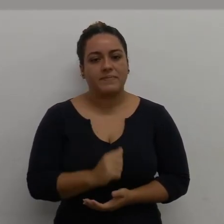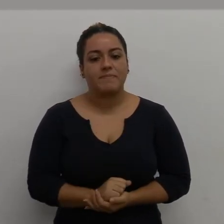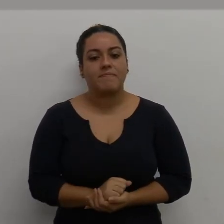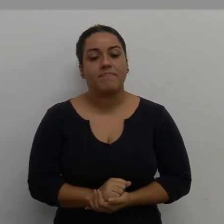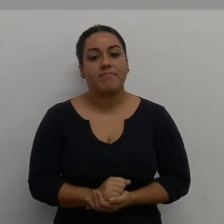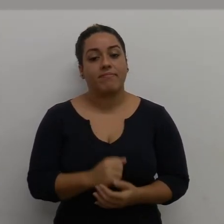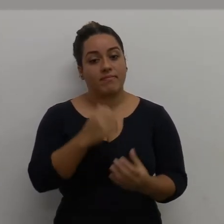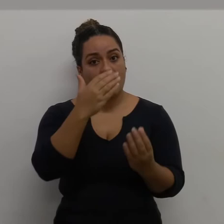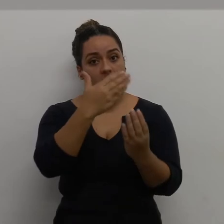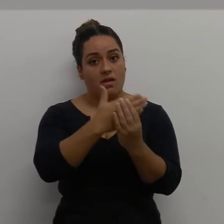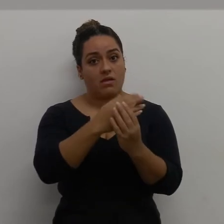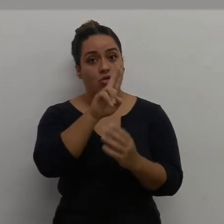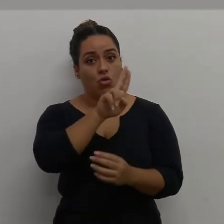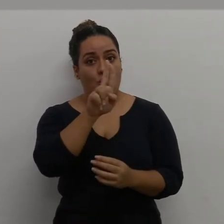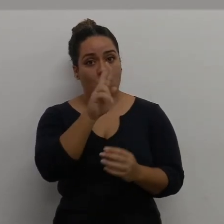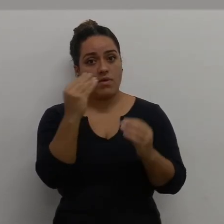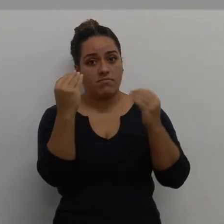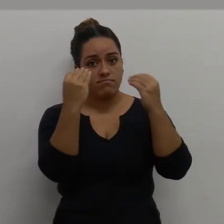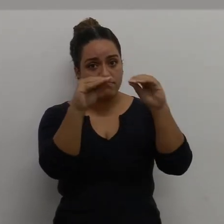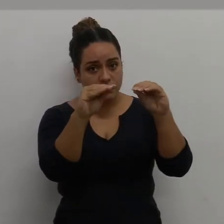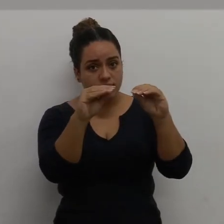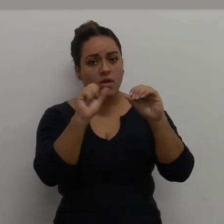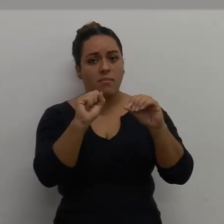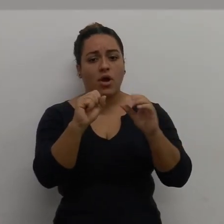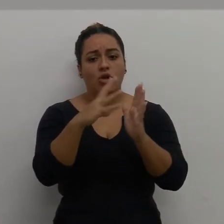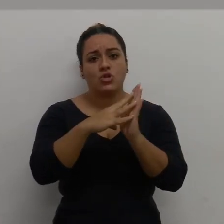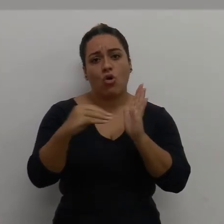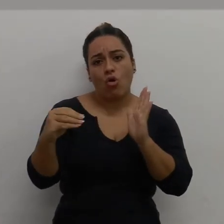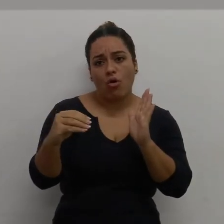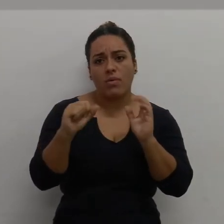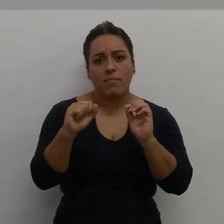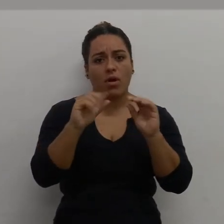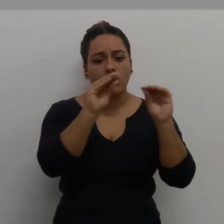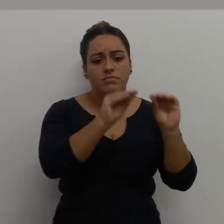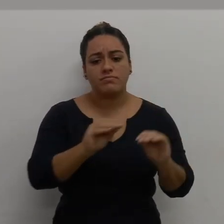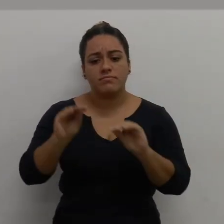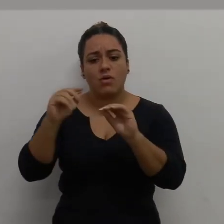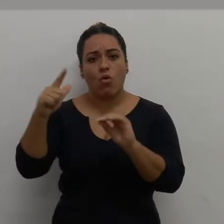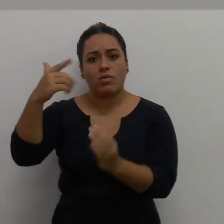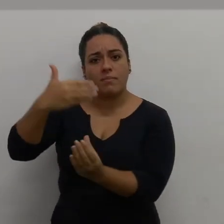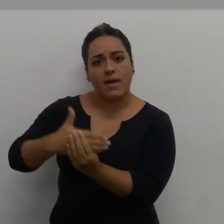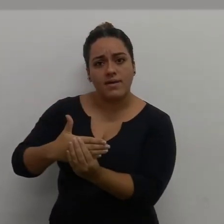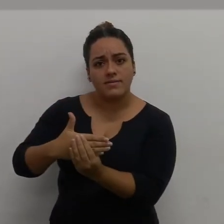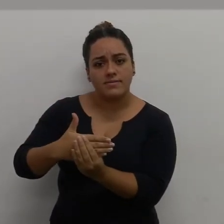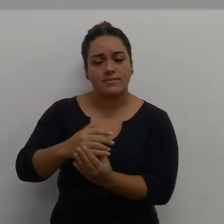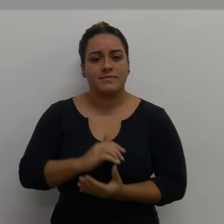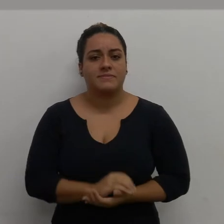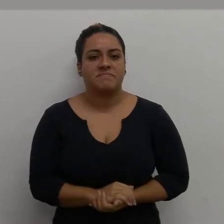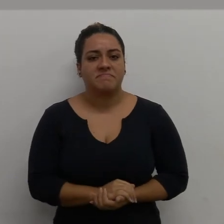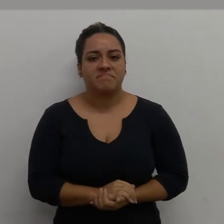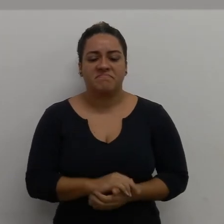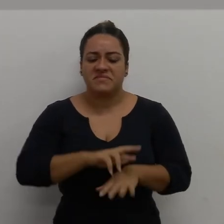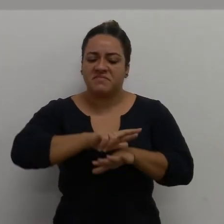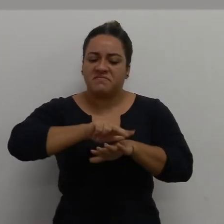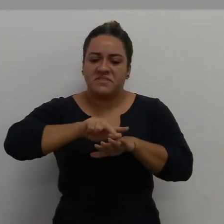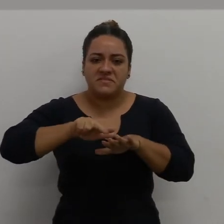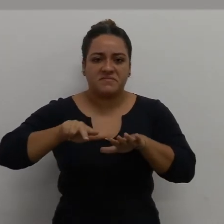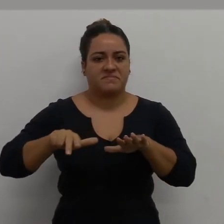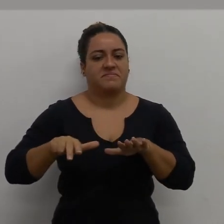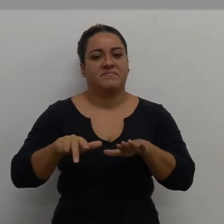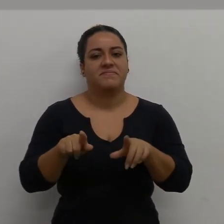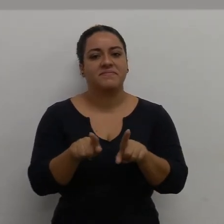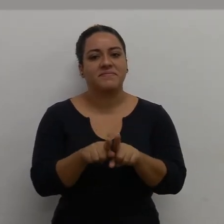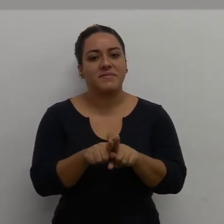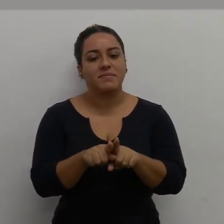Então, arquivo, posso renomear, posso fazer uma cópia, posso mover para uma outra pasta. Enfim, eu